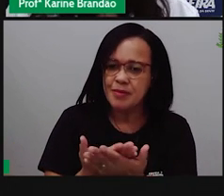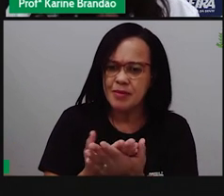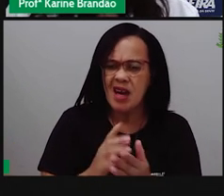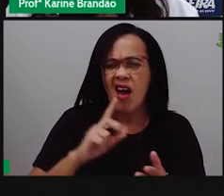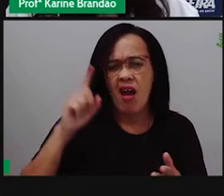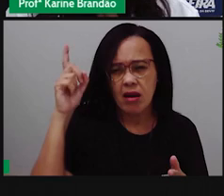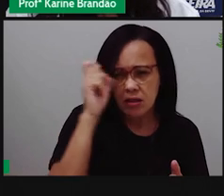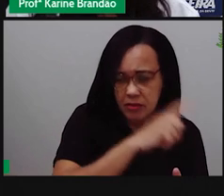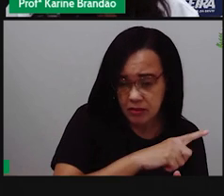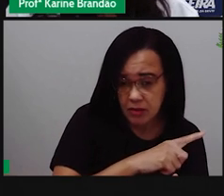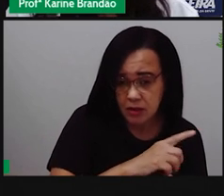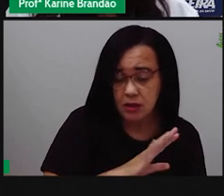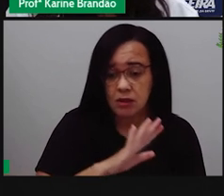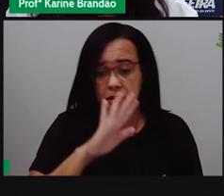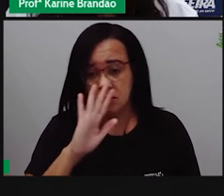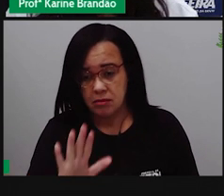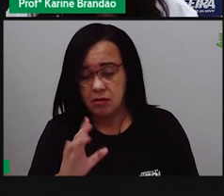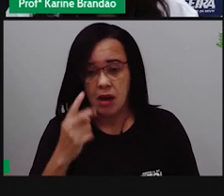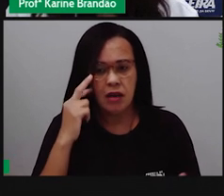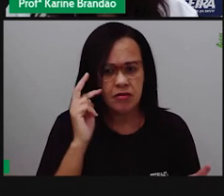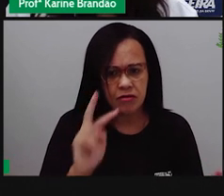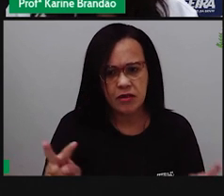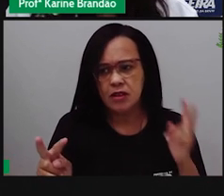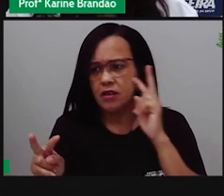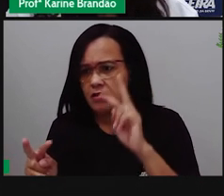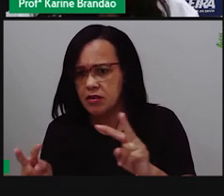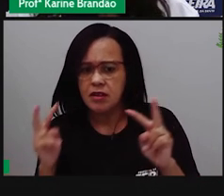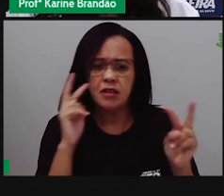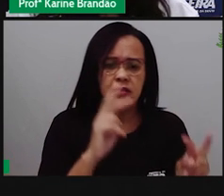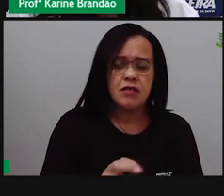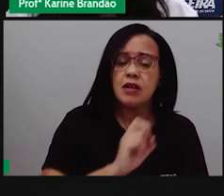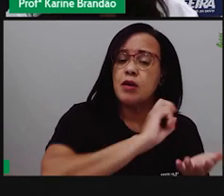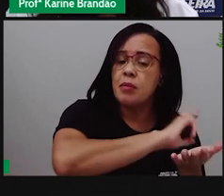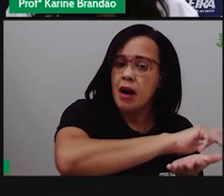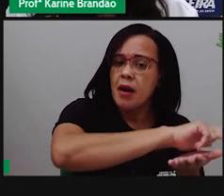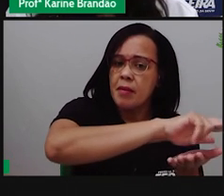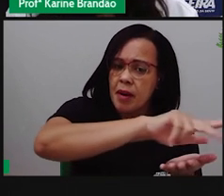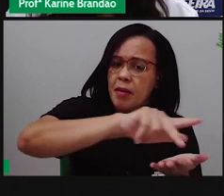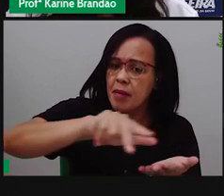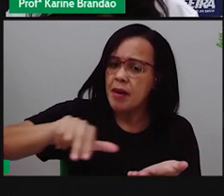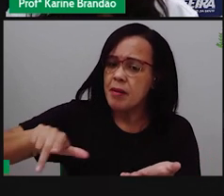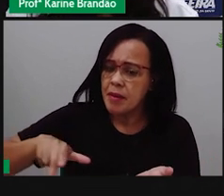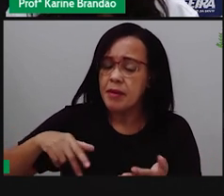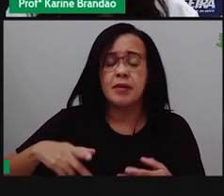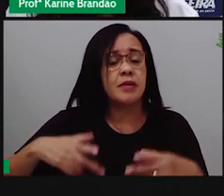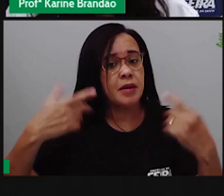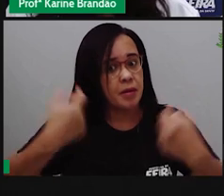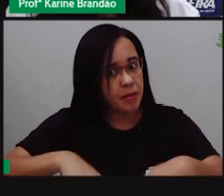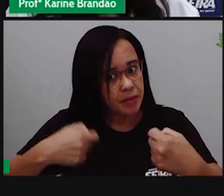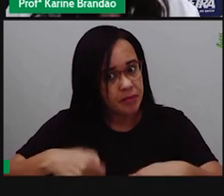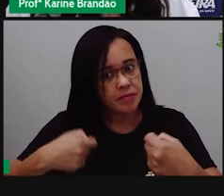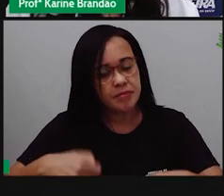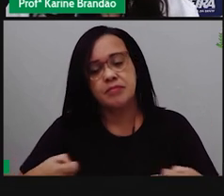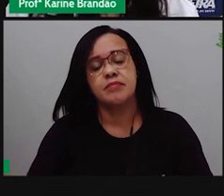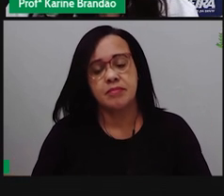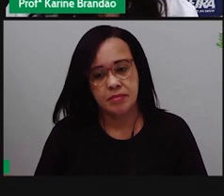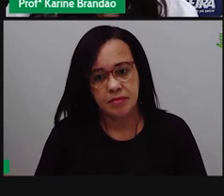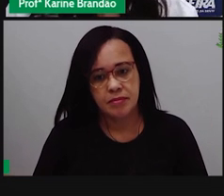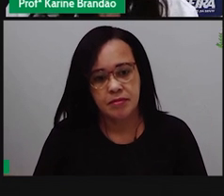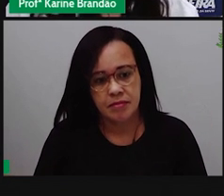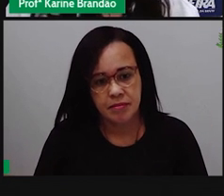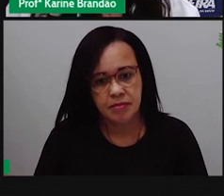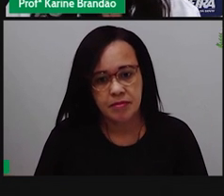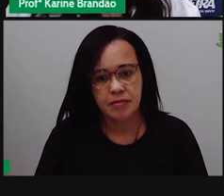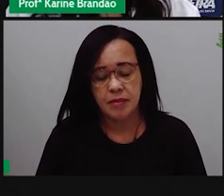olhar e conviver por toda essa variação, por toda essa diversidade que tem no mundo, eu consigo viver